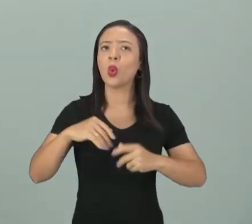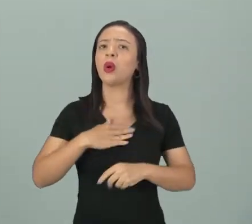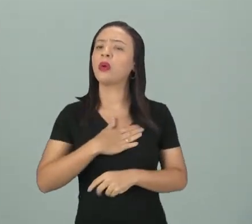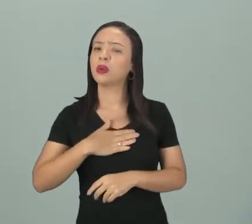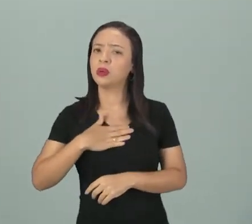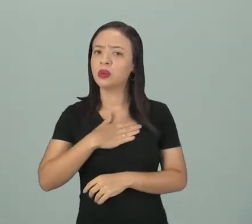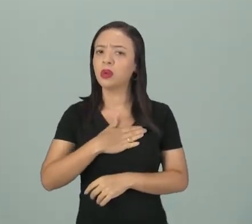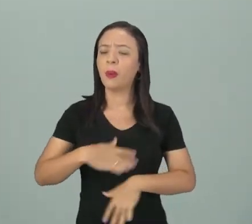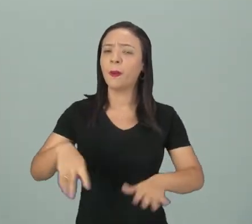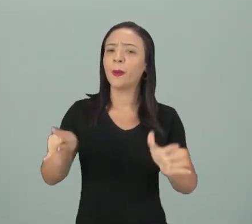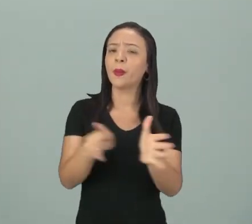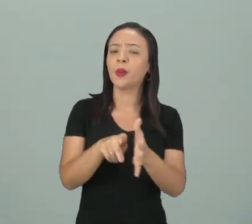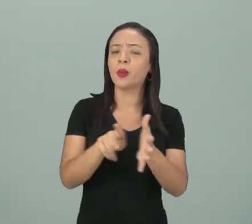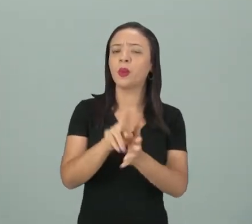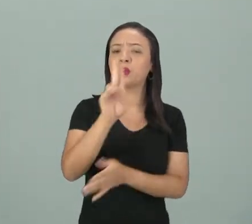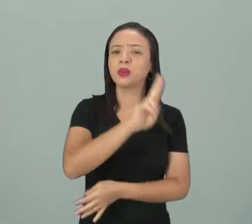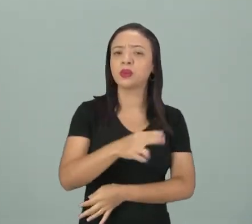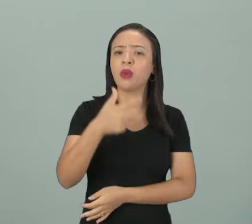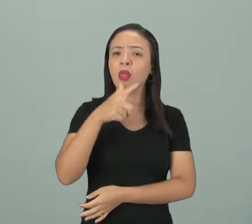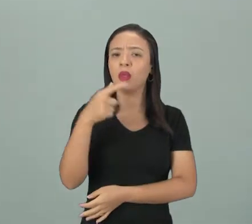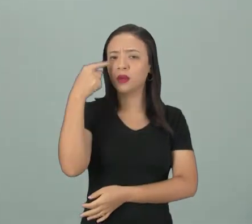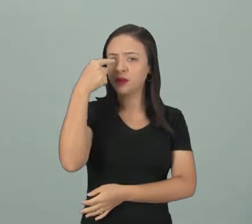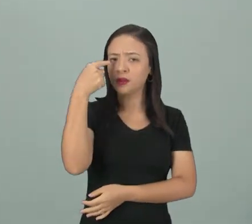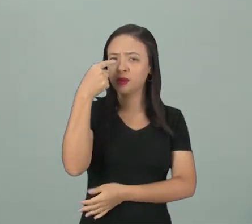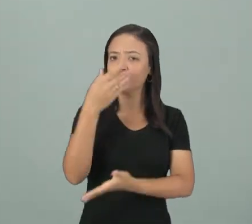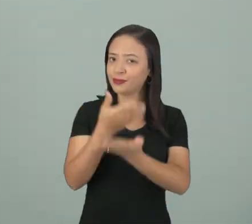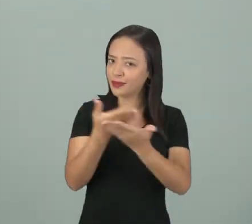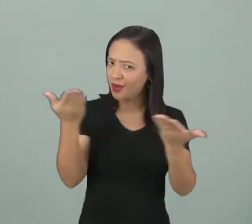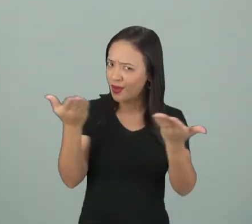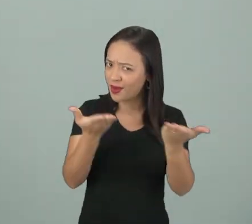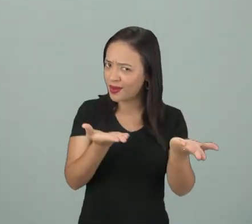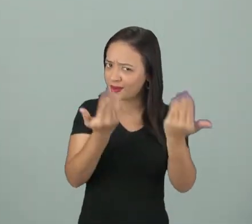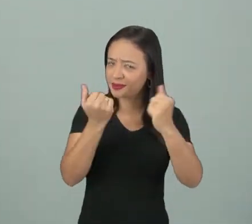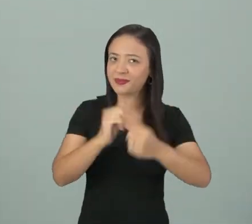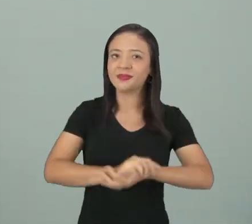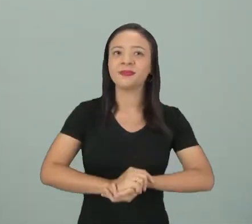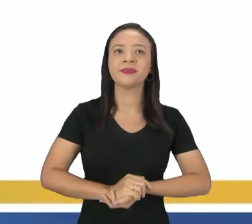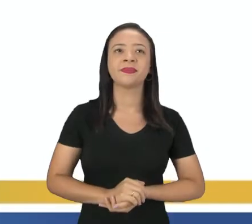na língua espanhola? Vamos ver na aula de hoje? Vamos lá, galerinha.